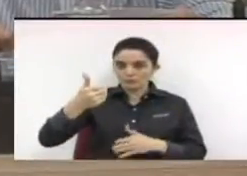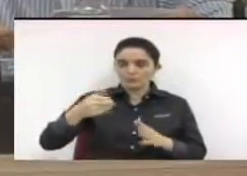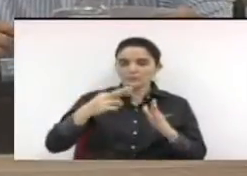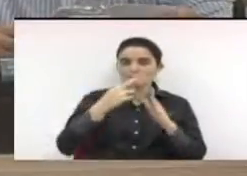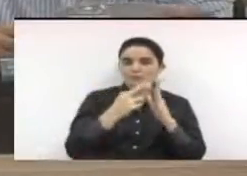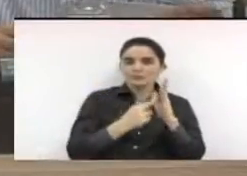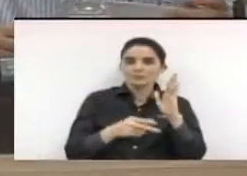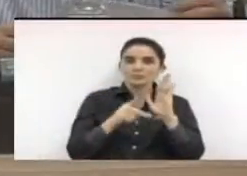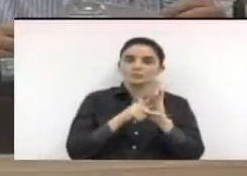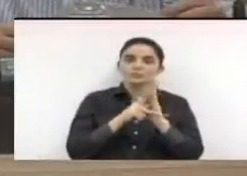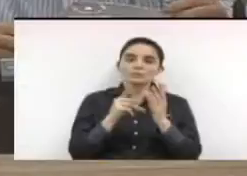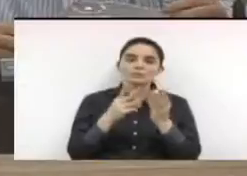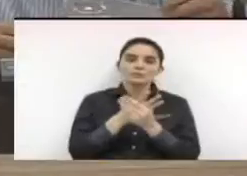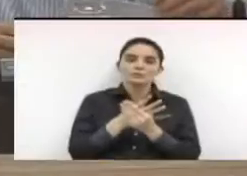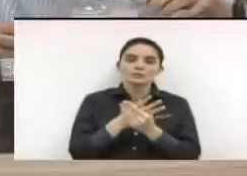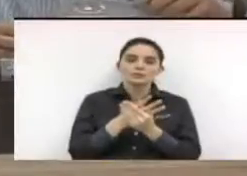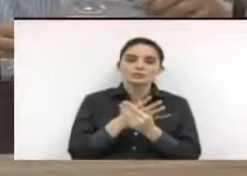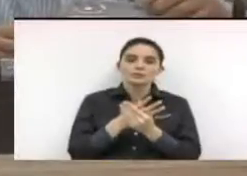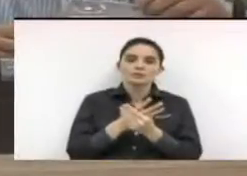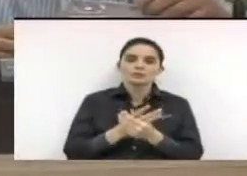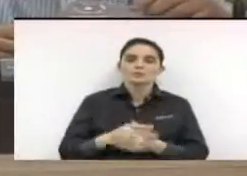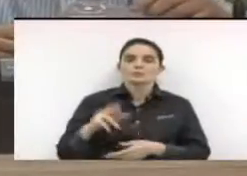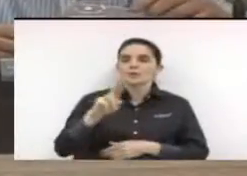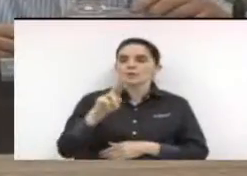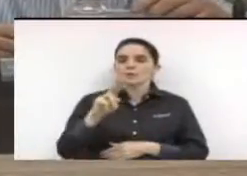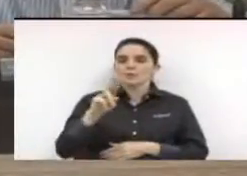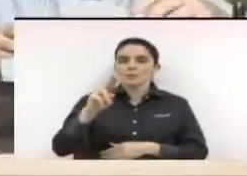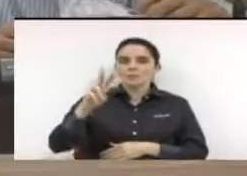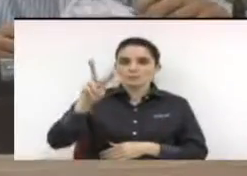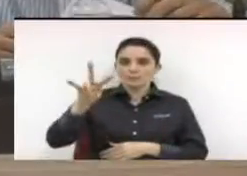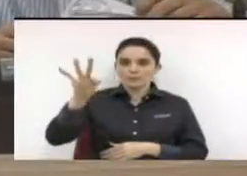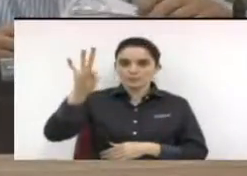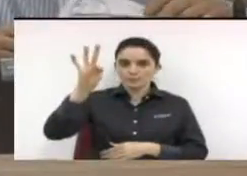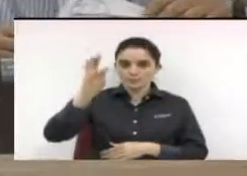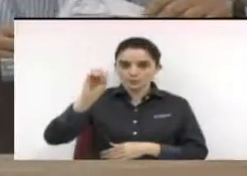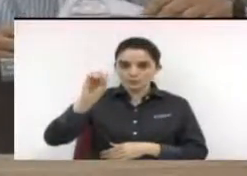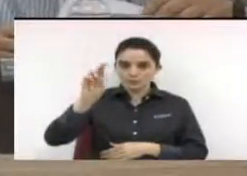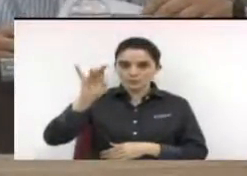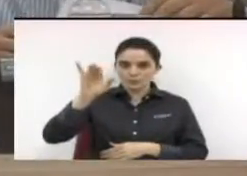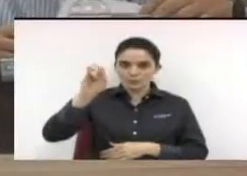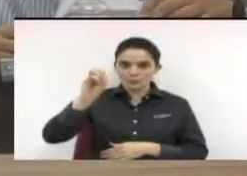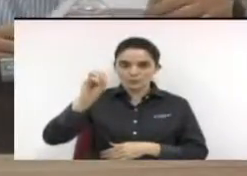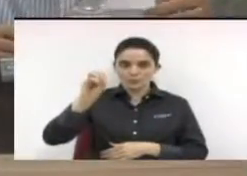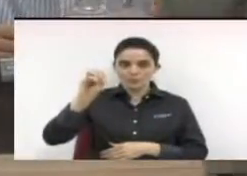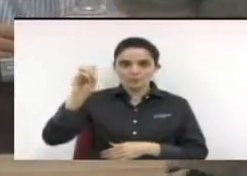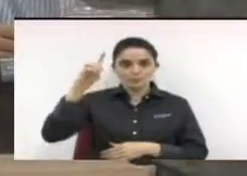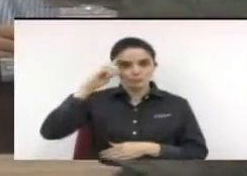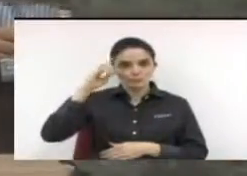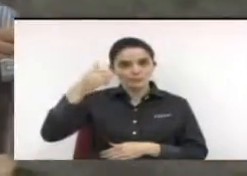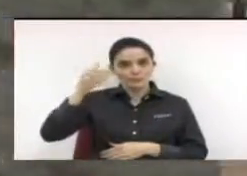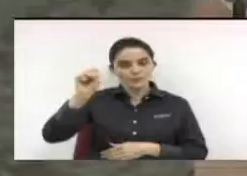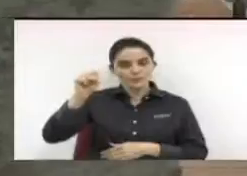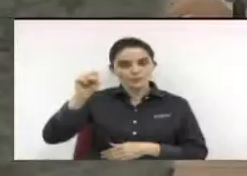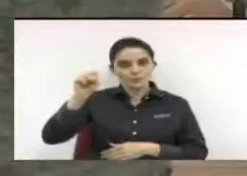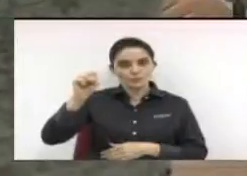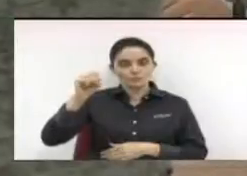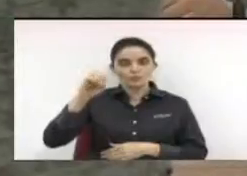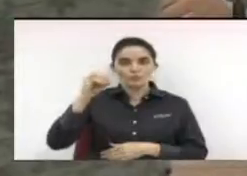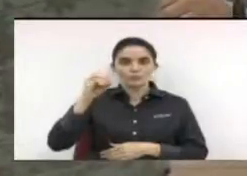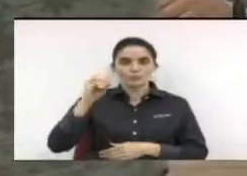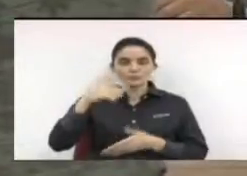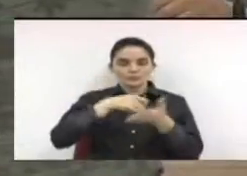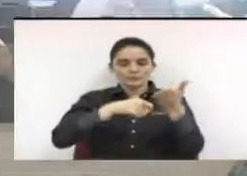Limeira, plenário vereador Vitório Bortolã, aos 8 de outubro de 2015, assina os vereadores